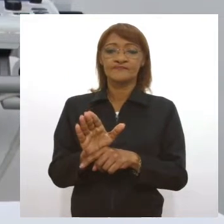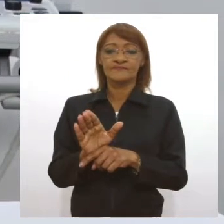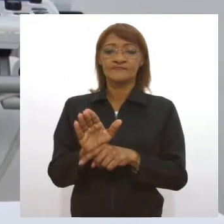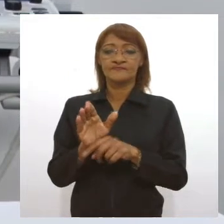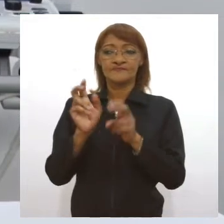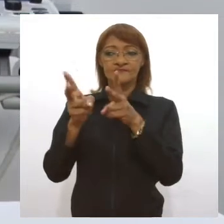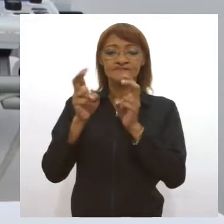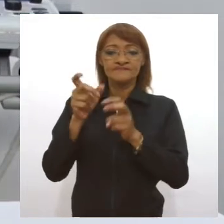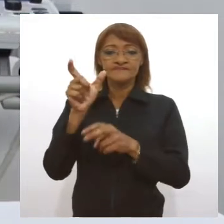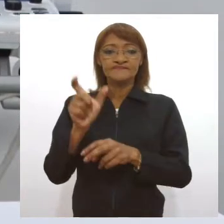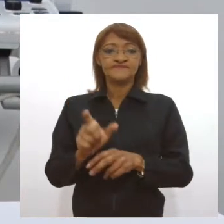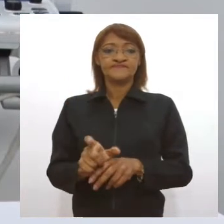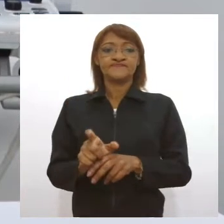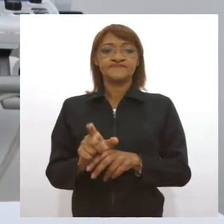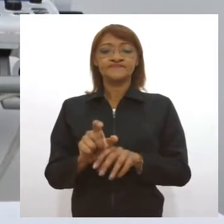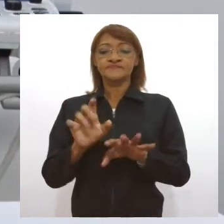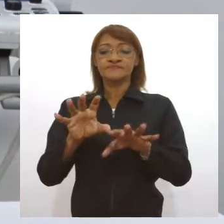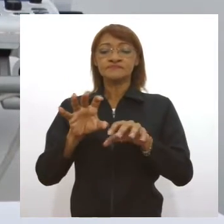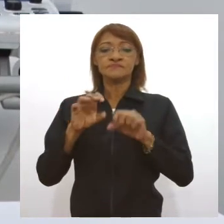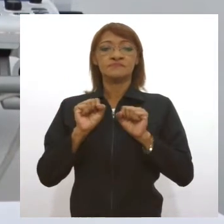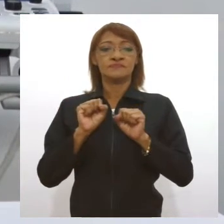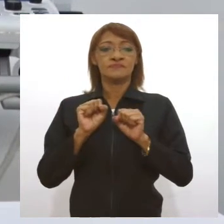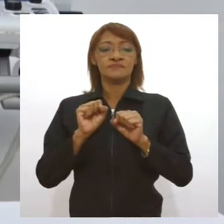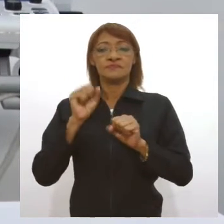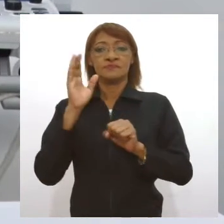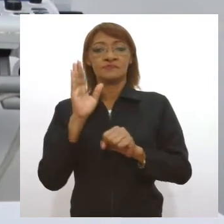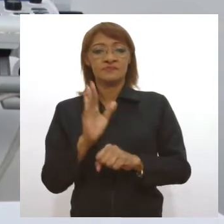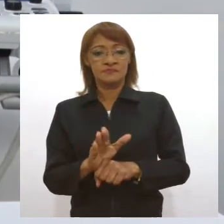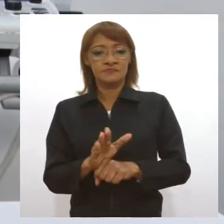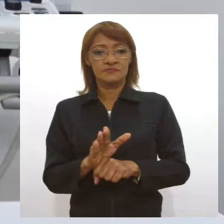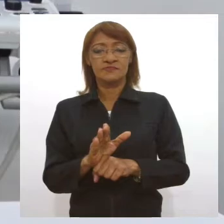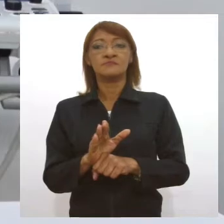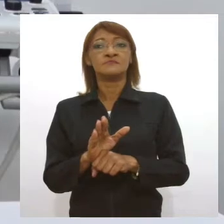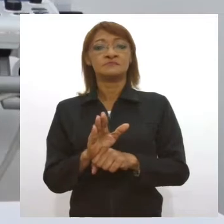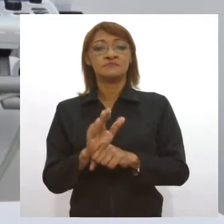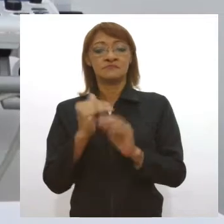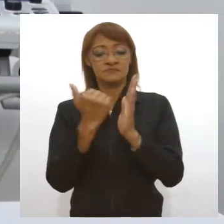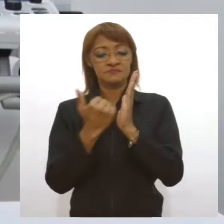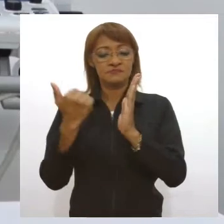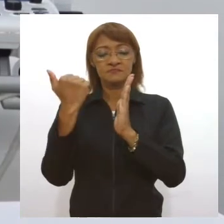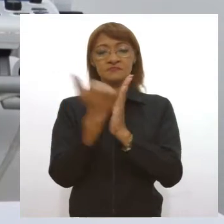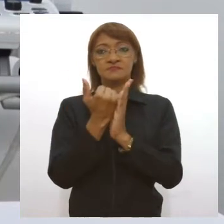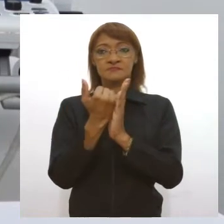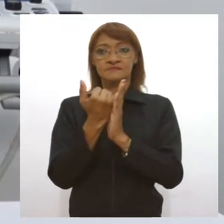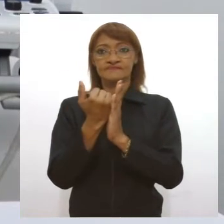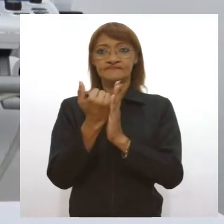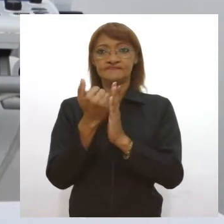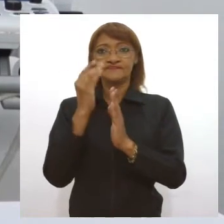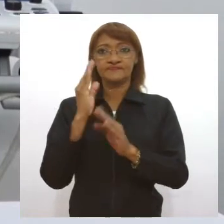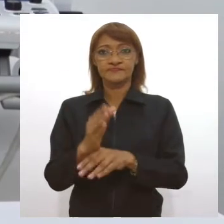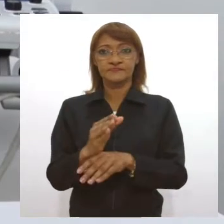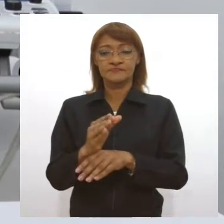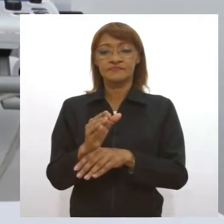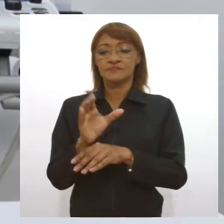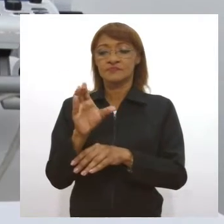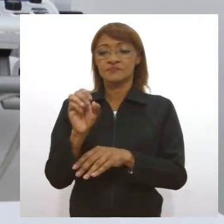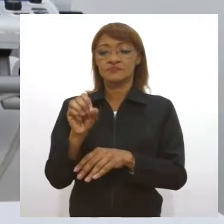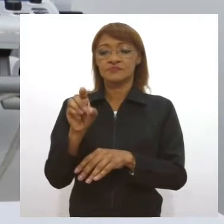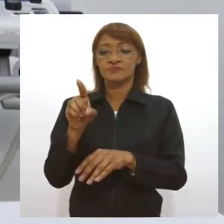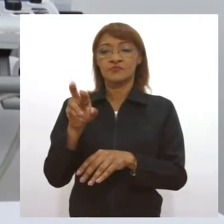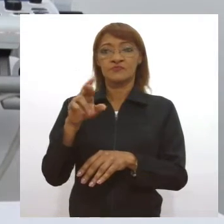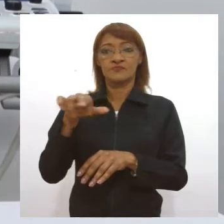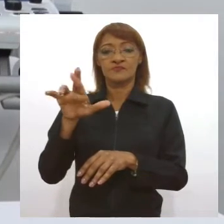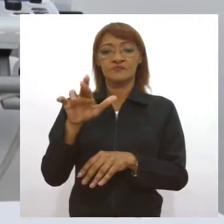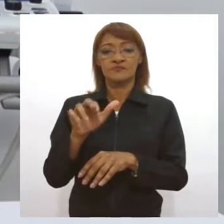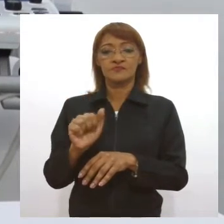adquirir a infecção pelo Sars-CoV-2, ele já tem um potencial de complicação maior